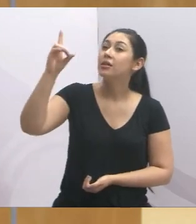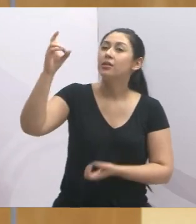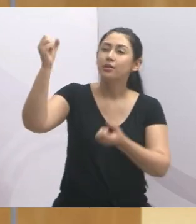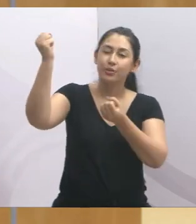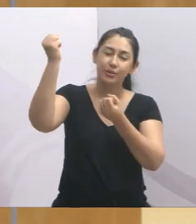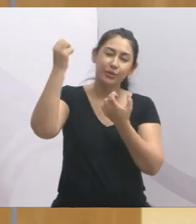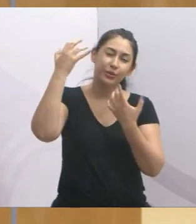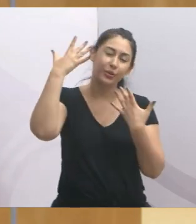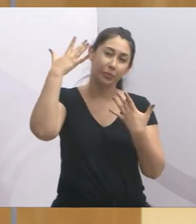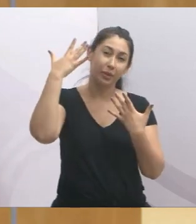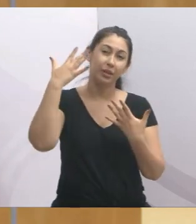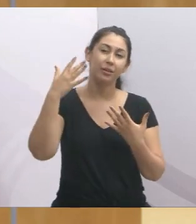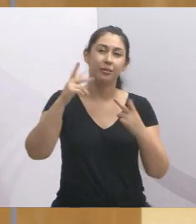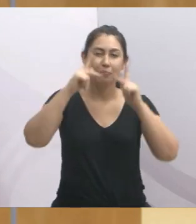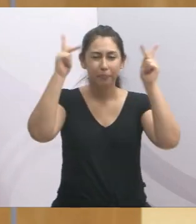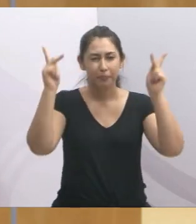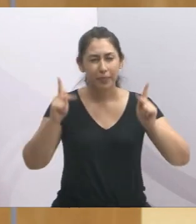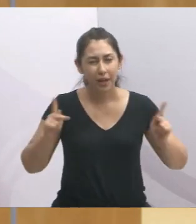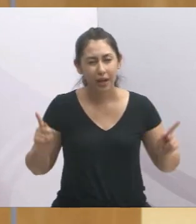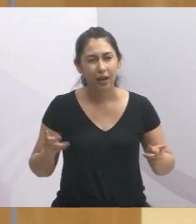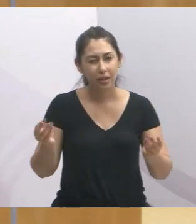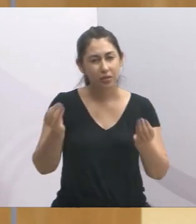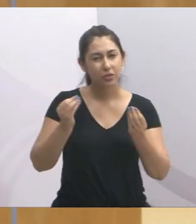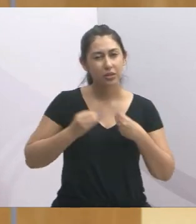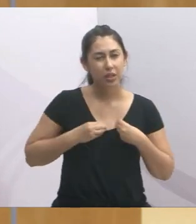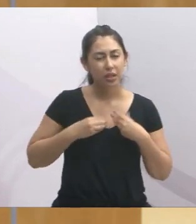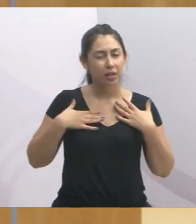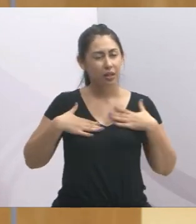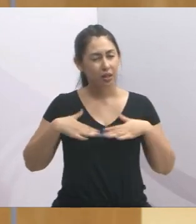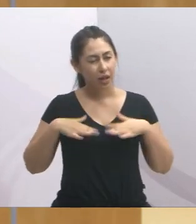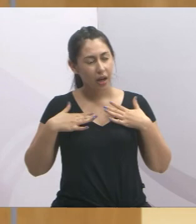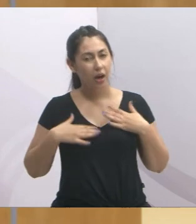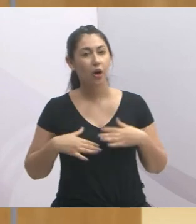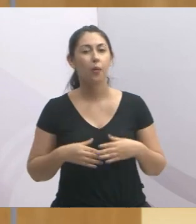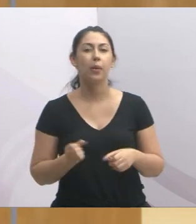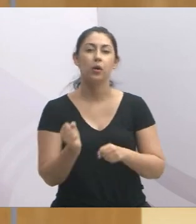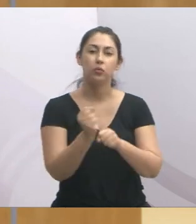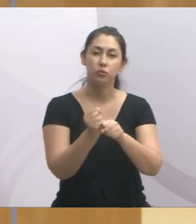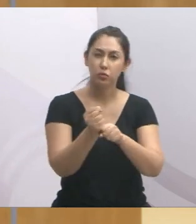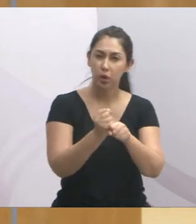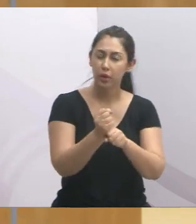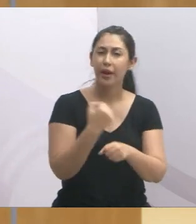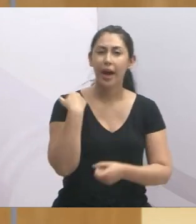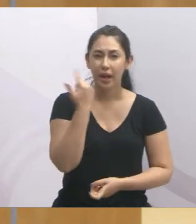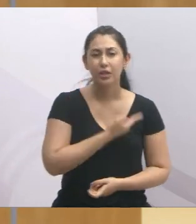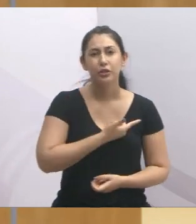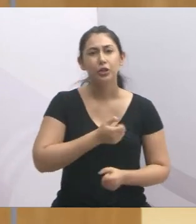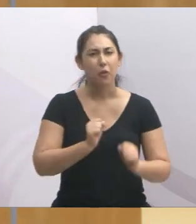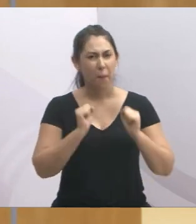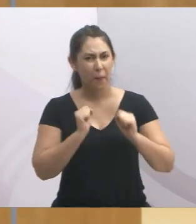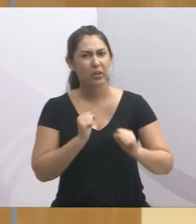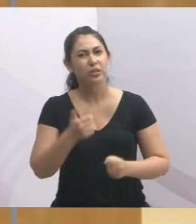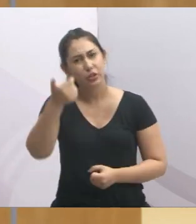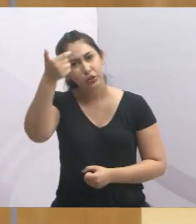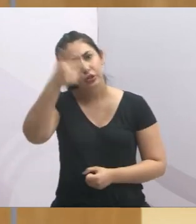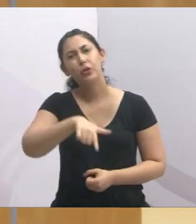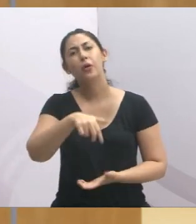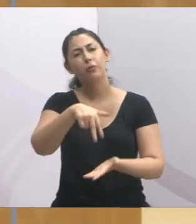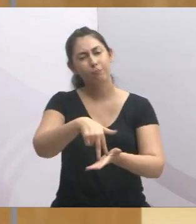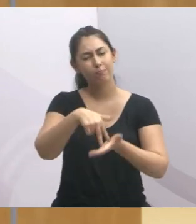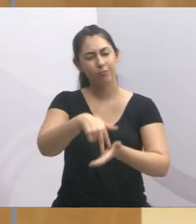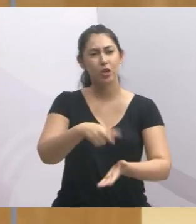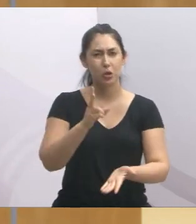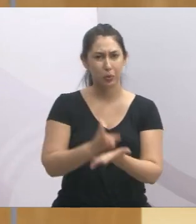ilumine, que nos dê paz, que nos dê tranquilidade para que o ano que vem todos nós possamos estar aqui novamente para